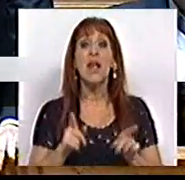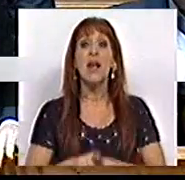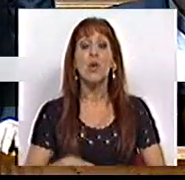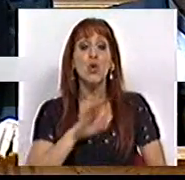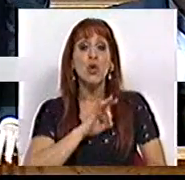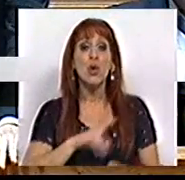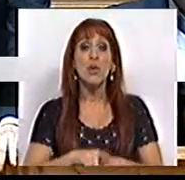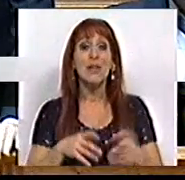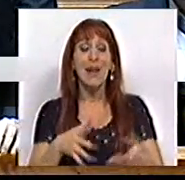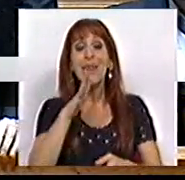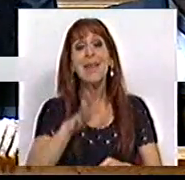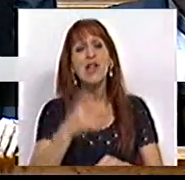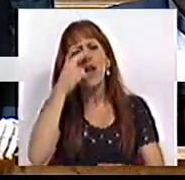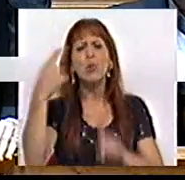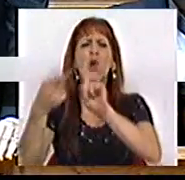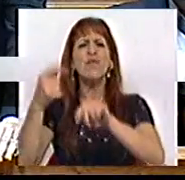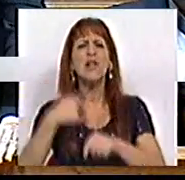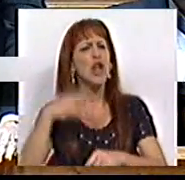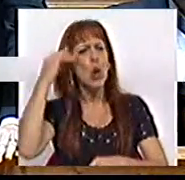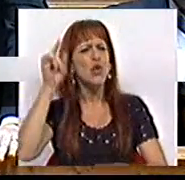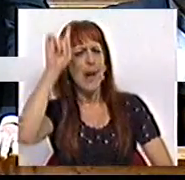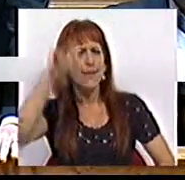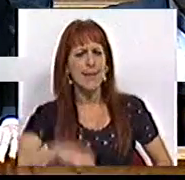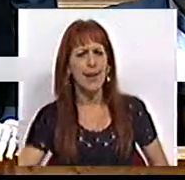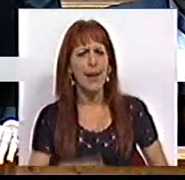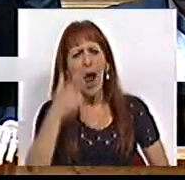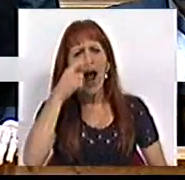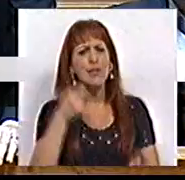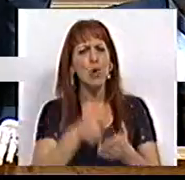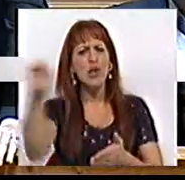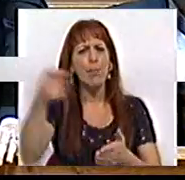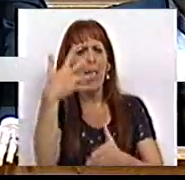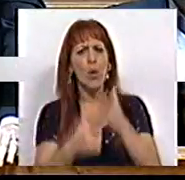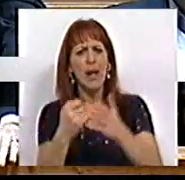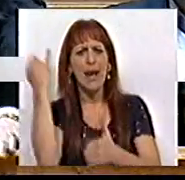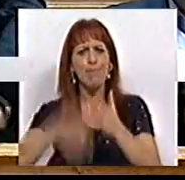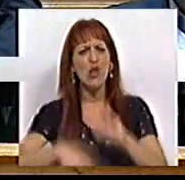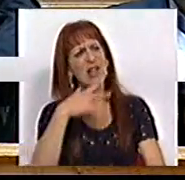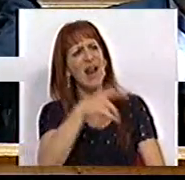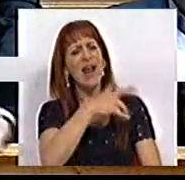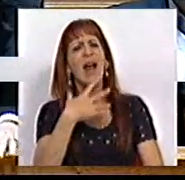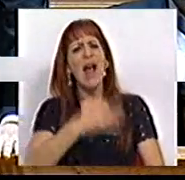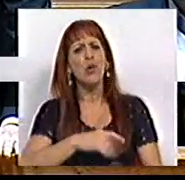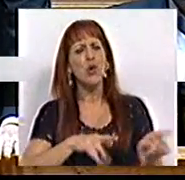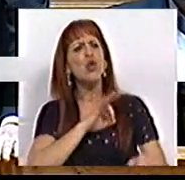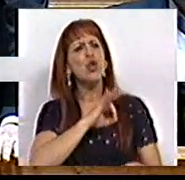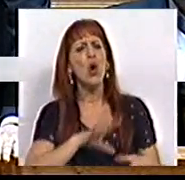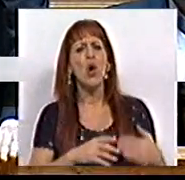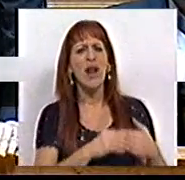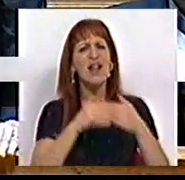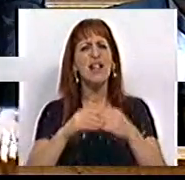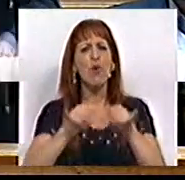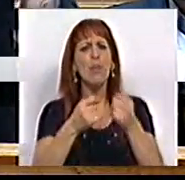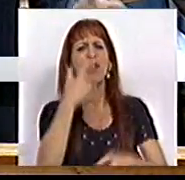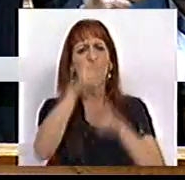interessante que o Sr. dissesse isso aos feirantes que o não esquecem, aos contribuintes que acreditaram que o Sr. liderava o Partido dos